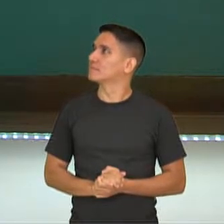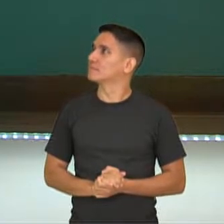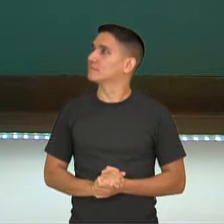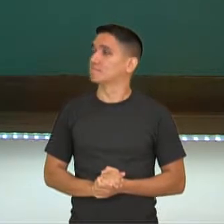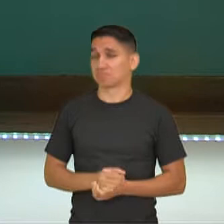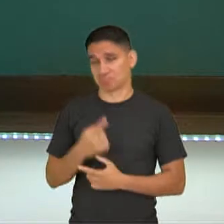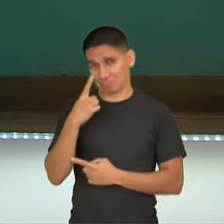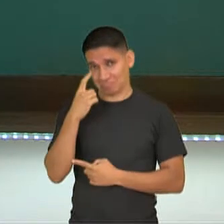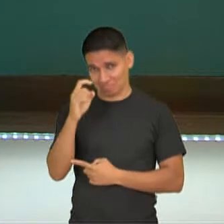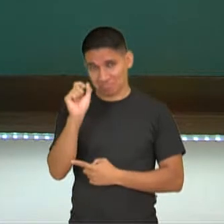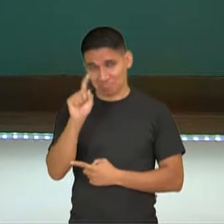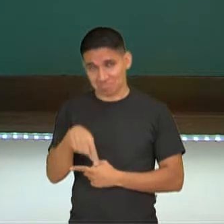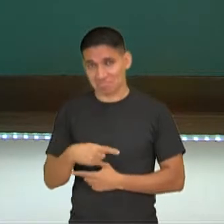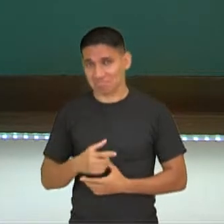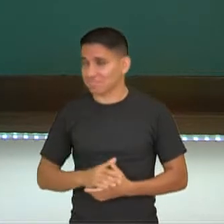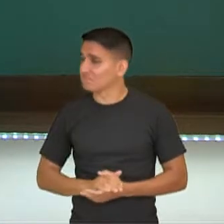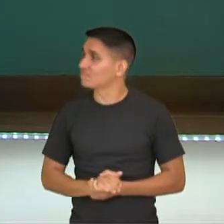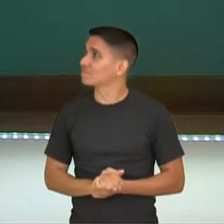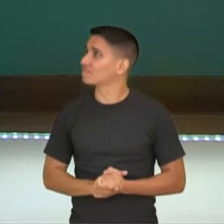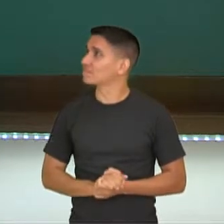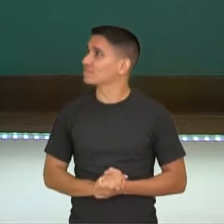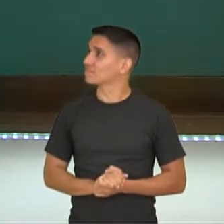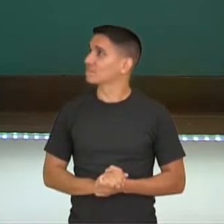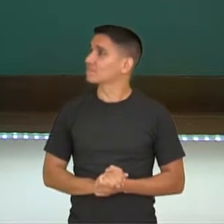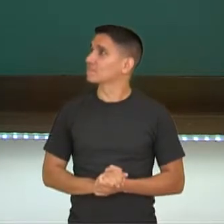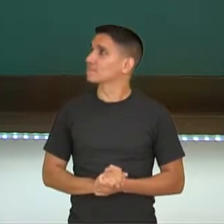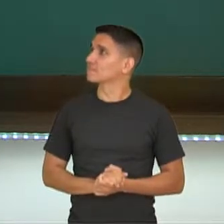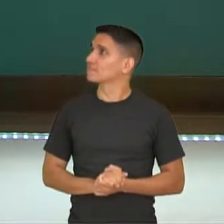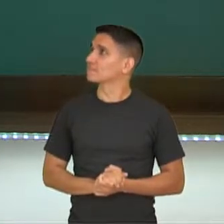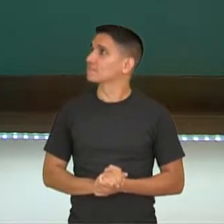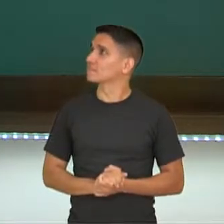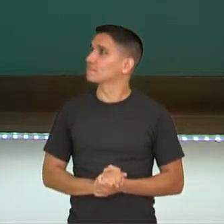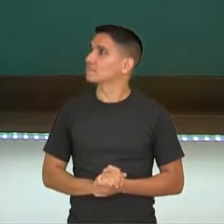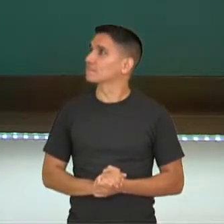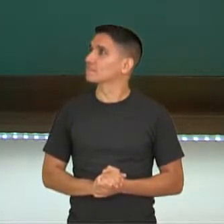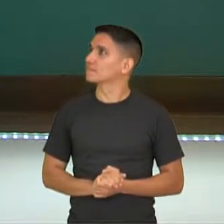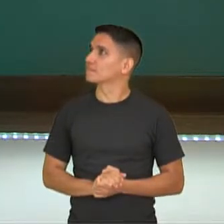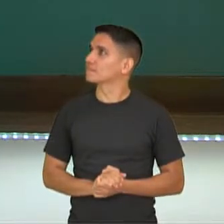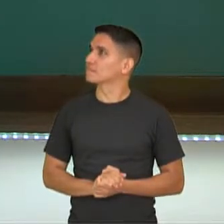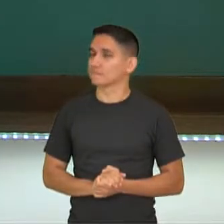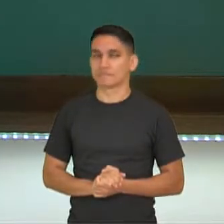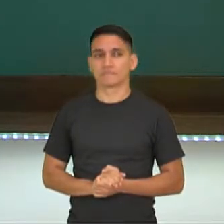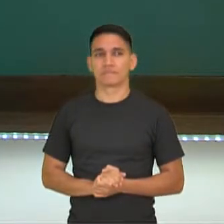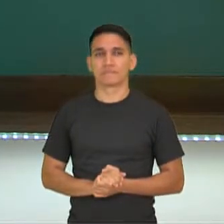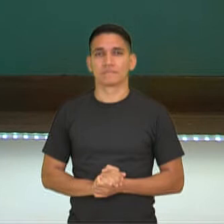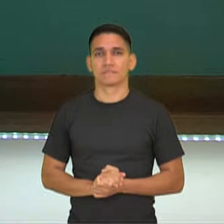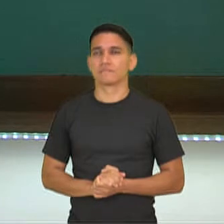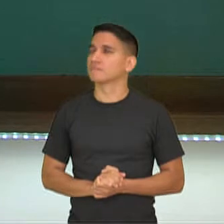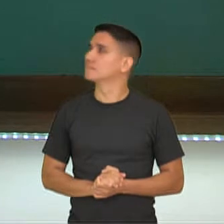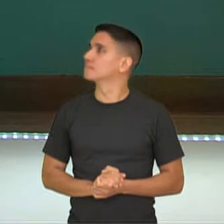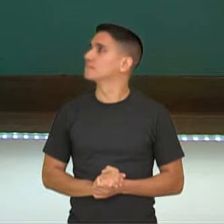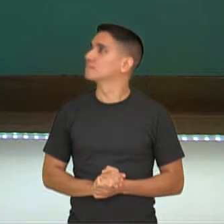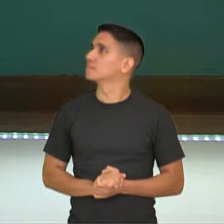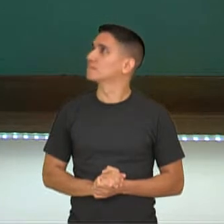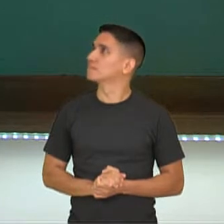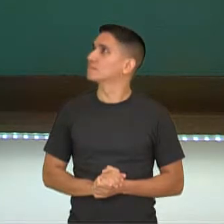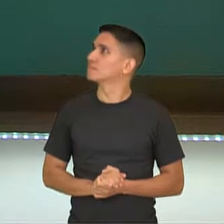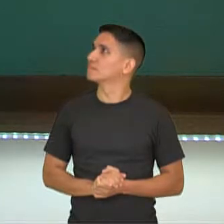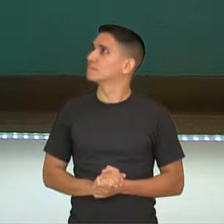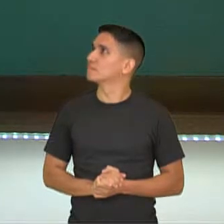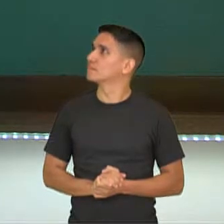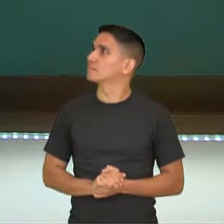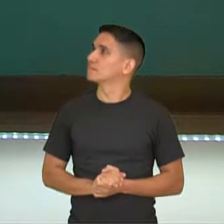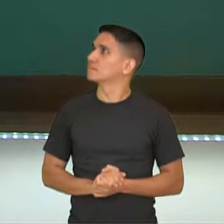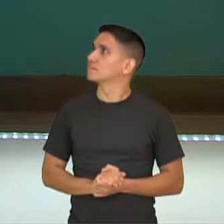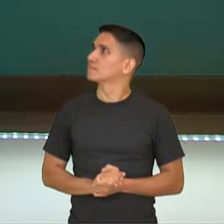Interessante, não? Vamos aqui, artículo neutro lo, quando usamos. Em espanhol,